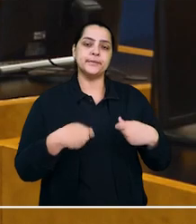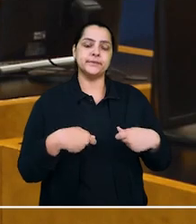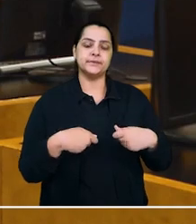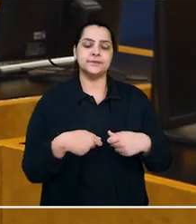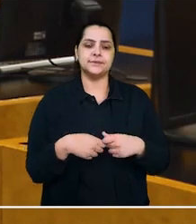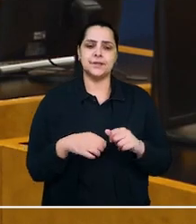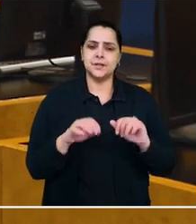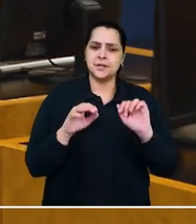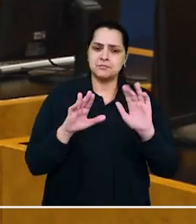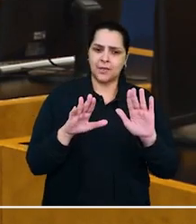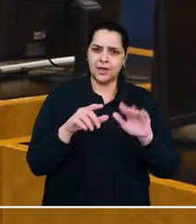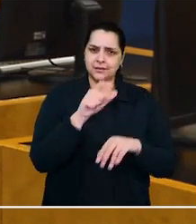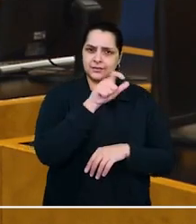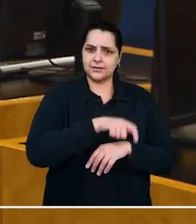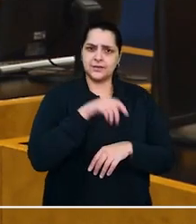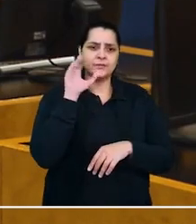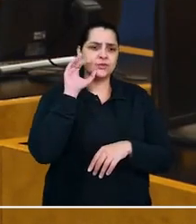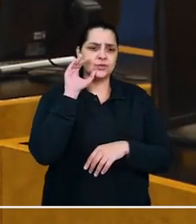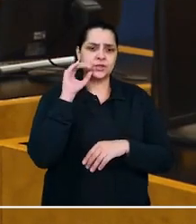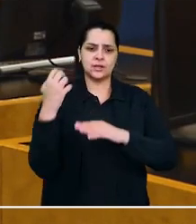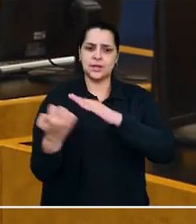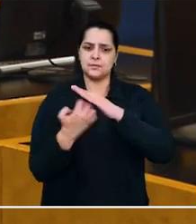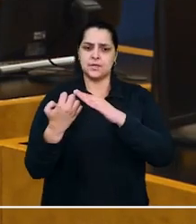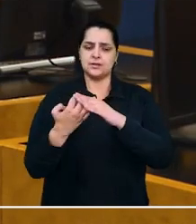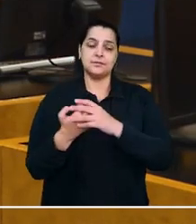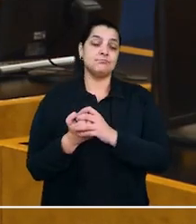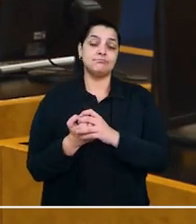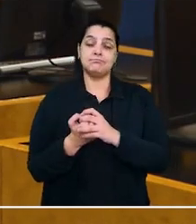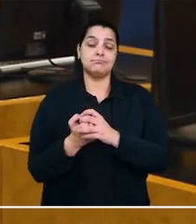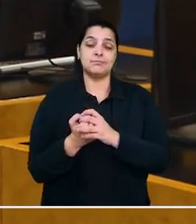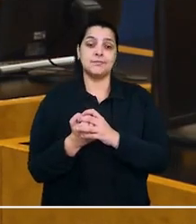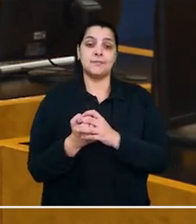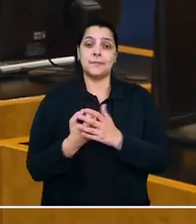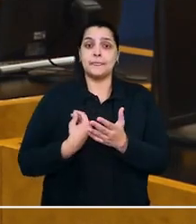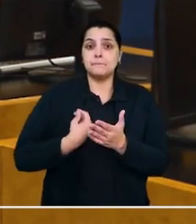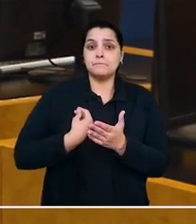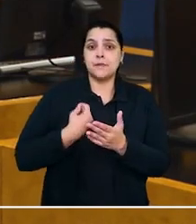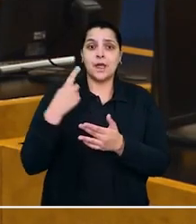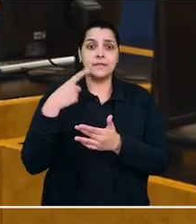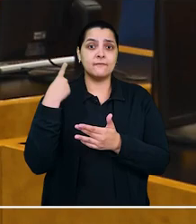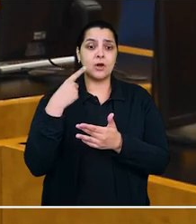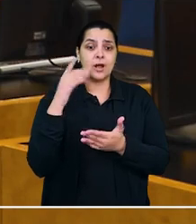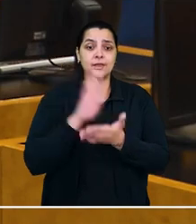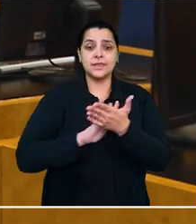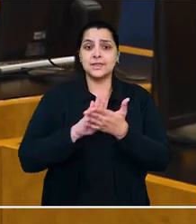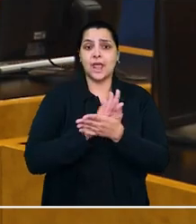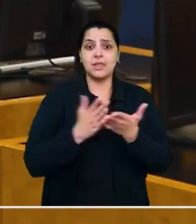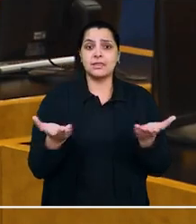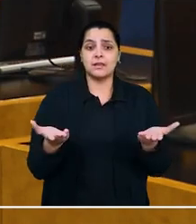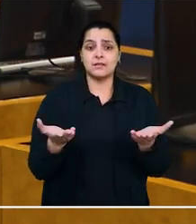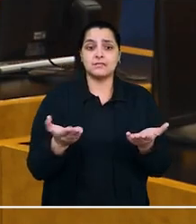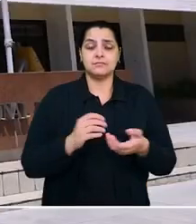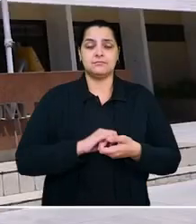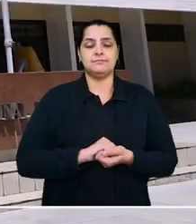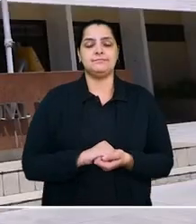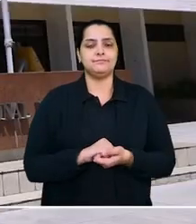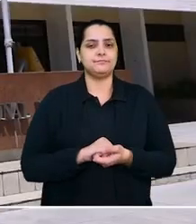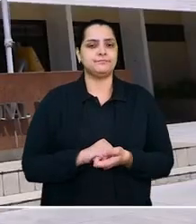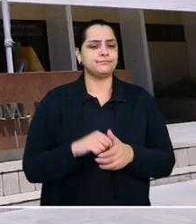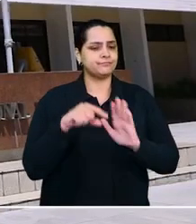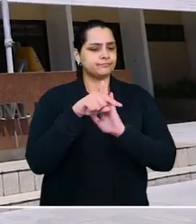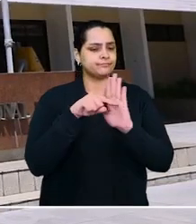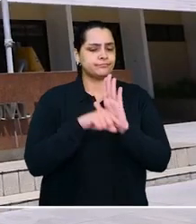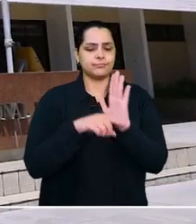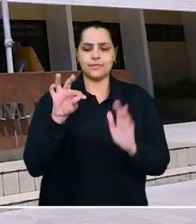o papel. Só que, segundo o profissional, a empregadora não garantiu sequer a presença de um advogado nesse procedimento. Ao